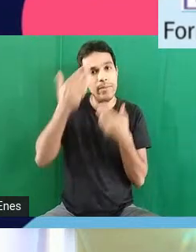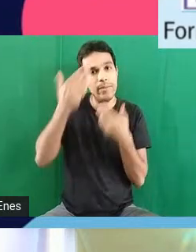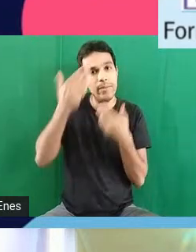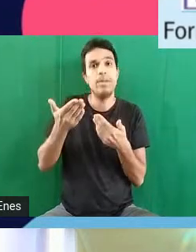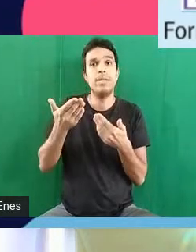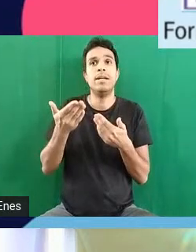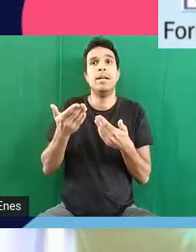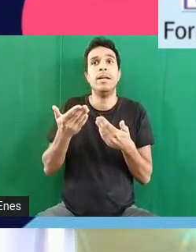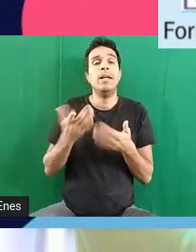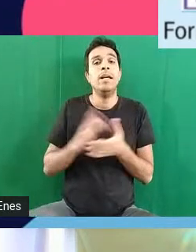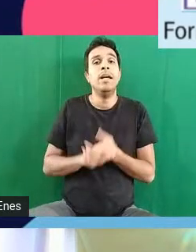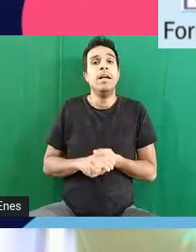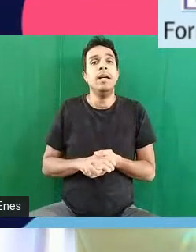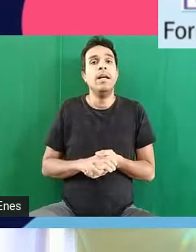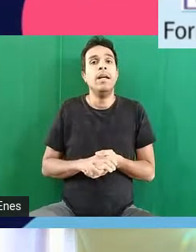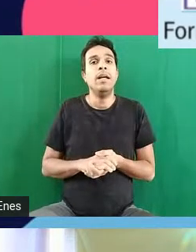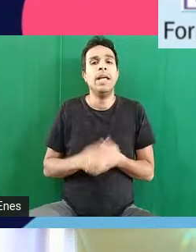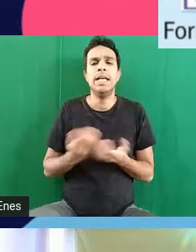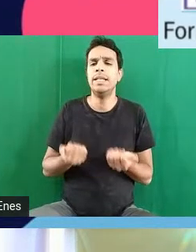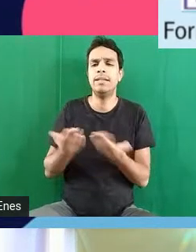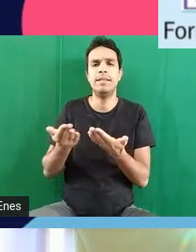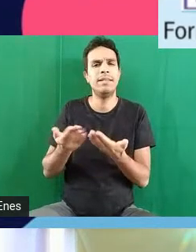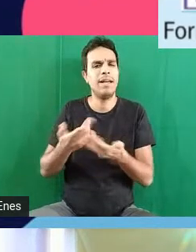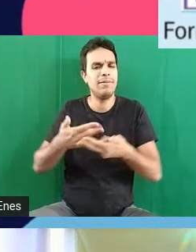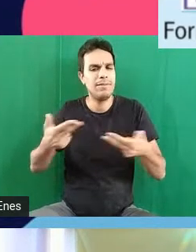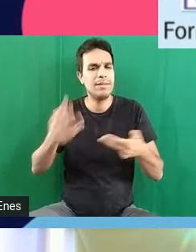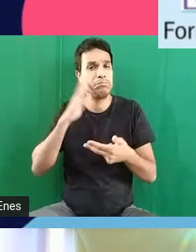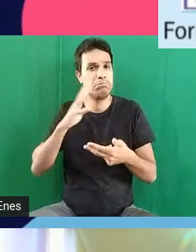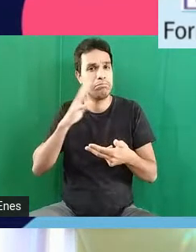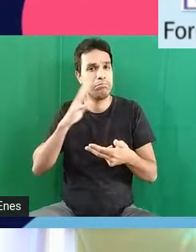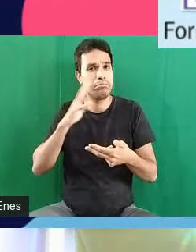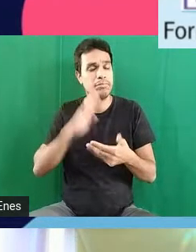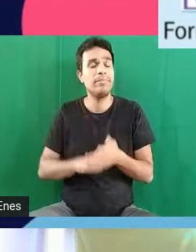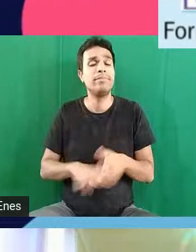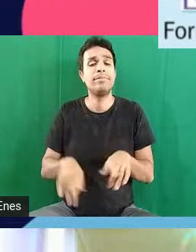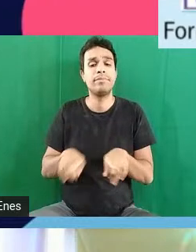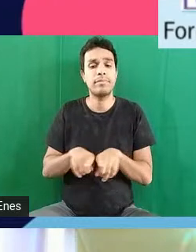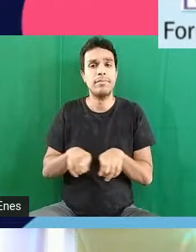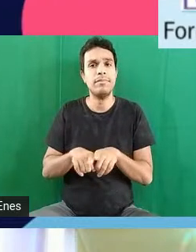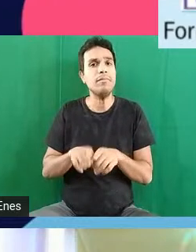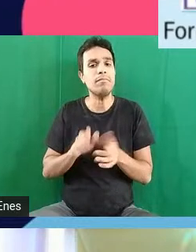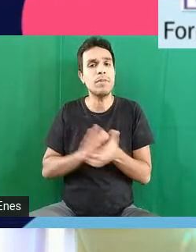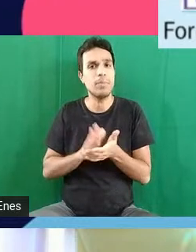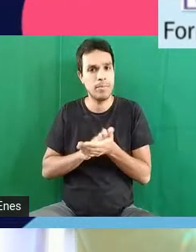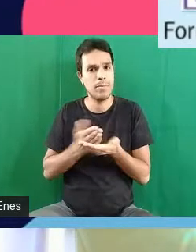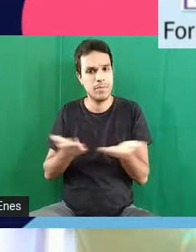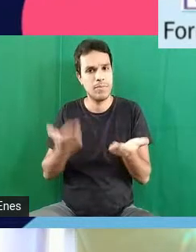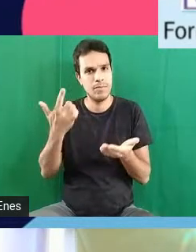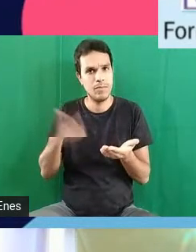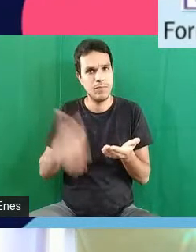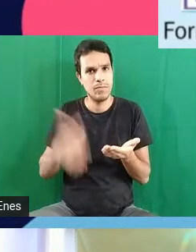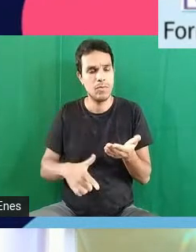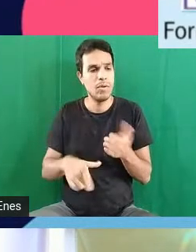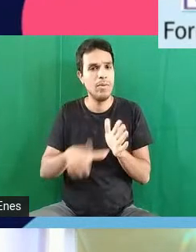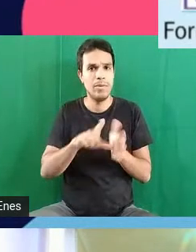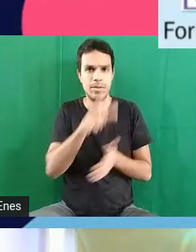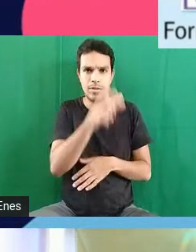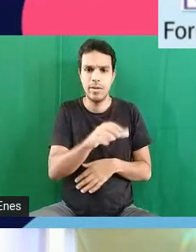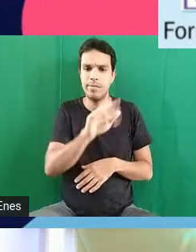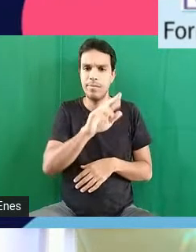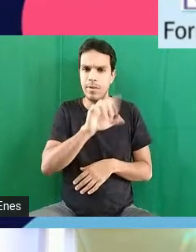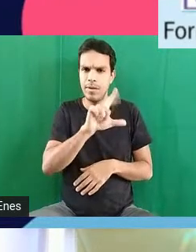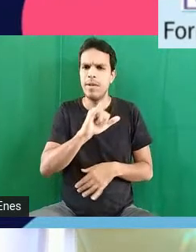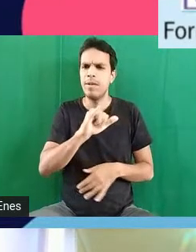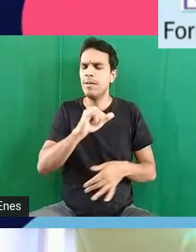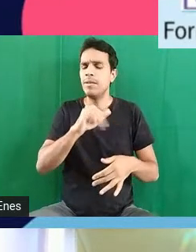se organizou para tentar levar coisas bacanas para vocês e também para parabenizar vocês de novo como a Carol já falou muitas trocas ricas